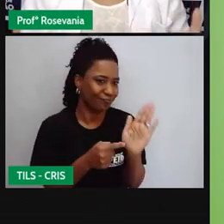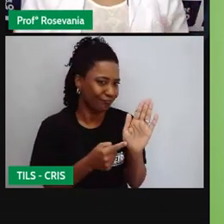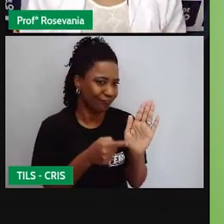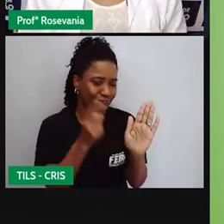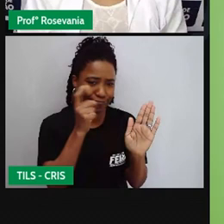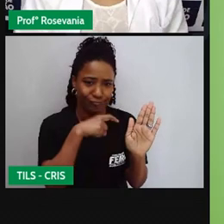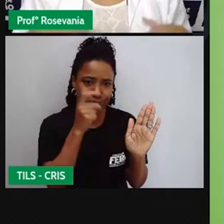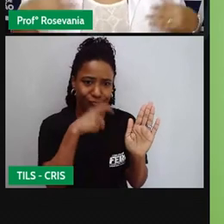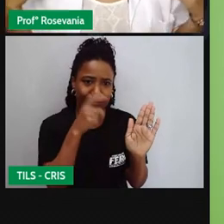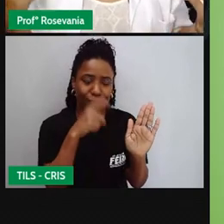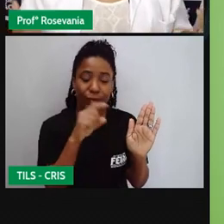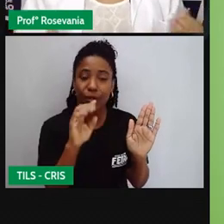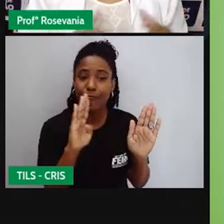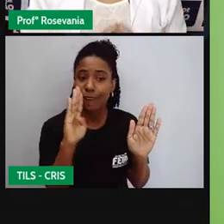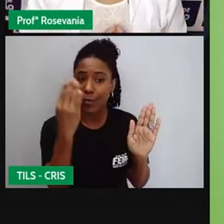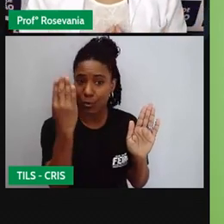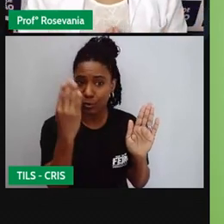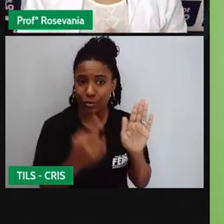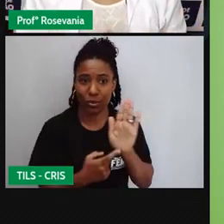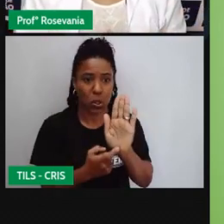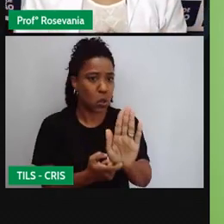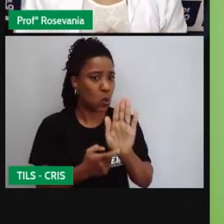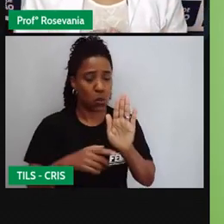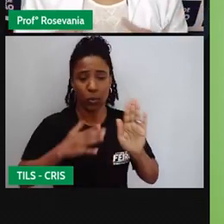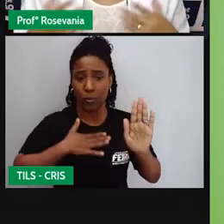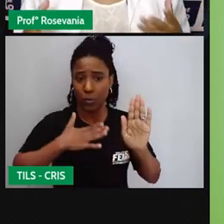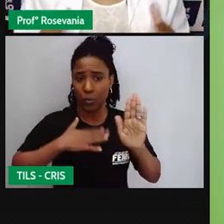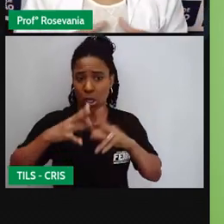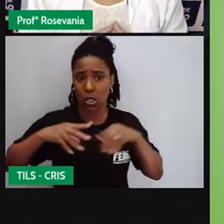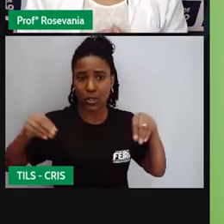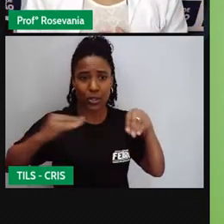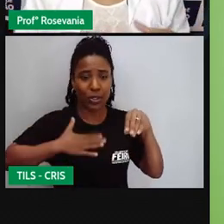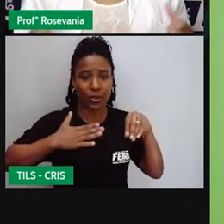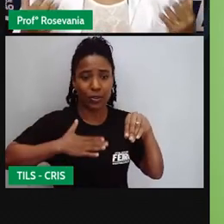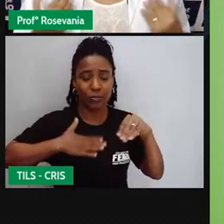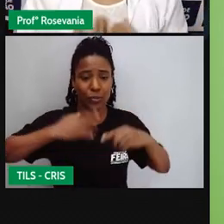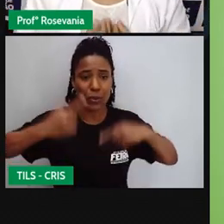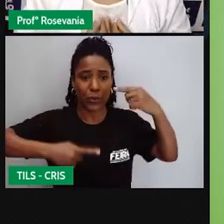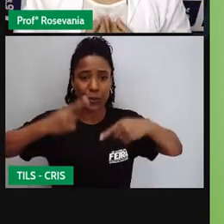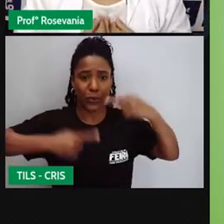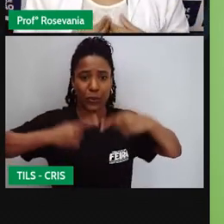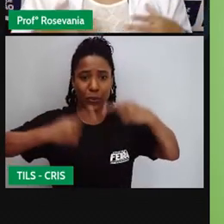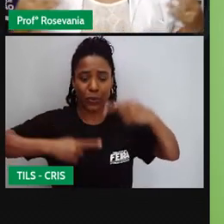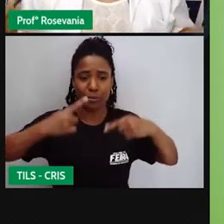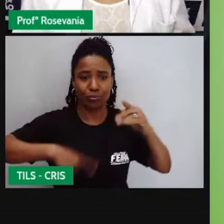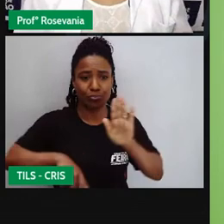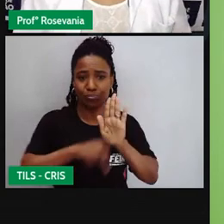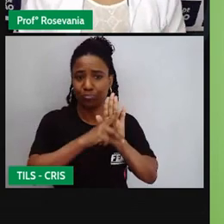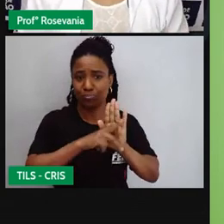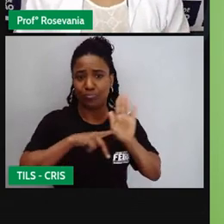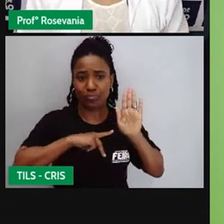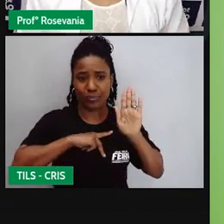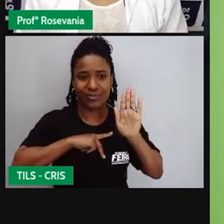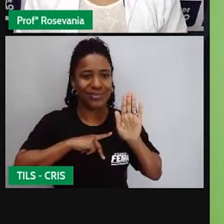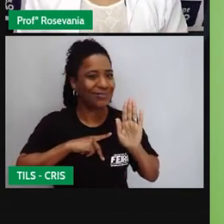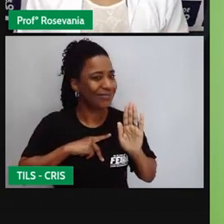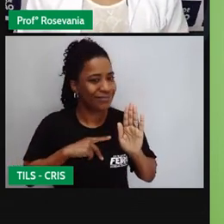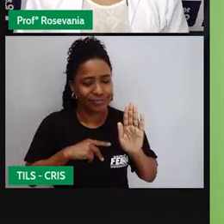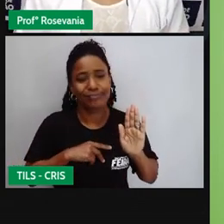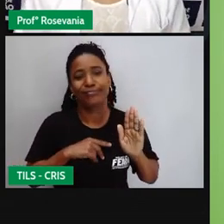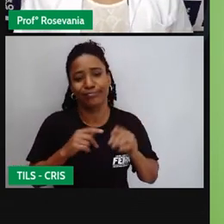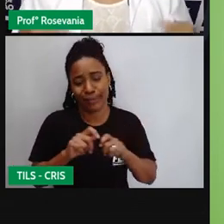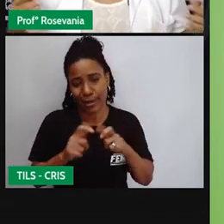são verdadeiras, dizendo que são donos de determinado tipo de terra, tendo as posses, aumentando ainda mais os seus